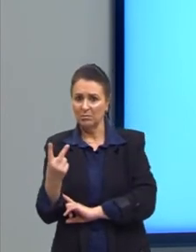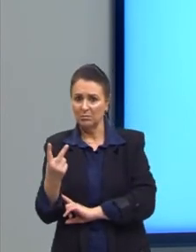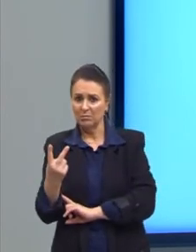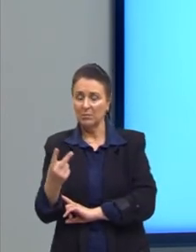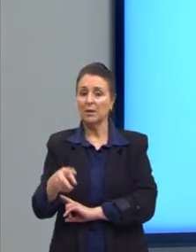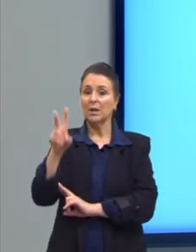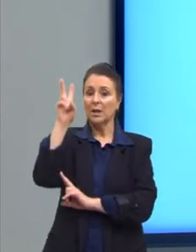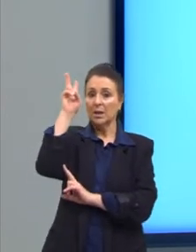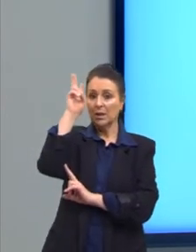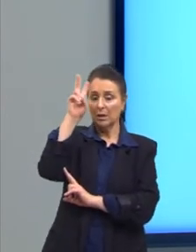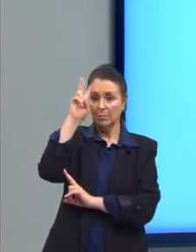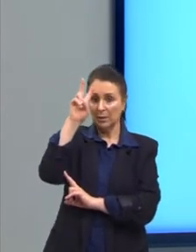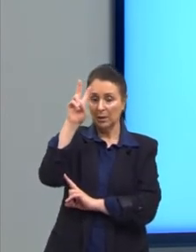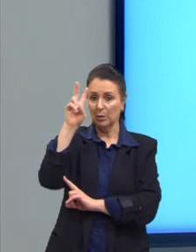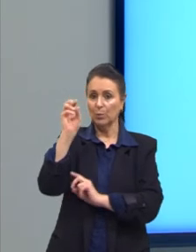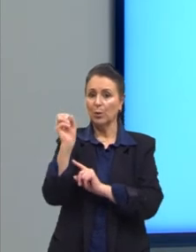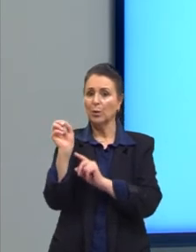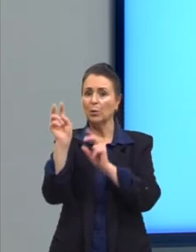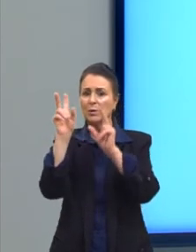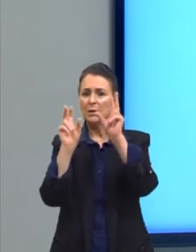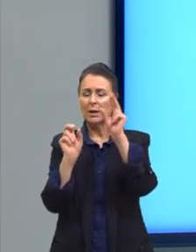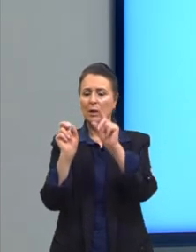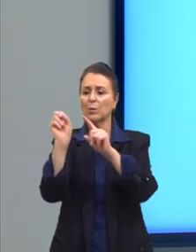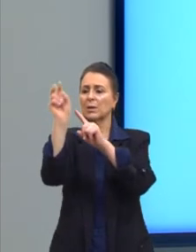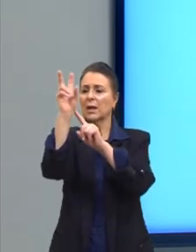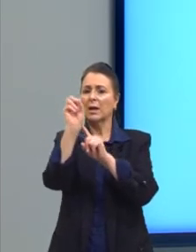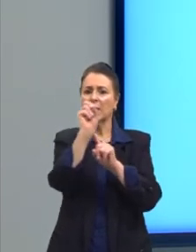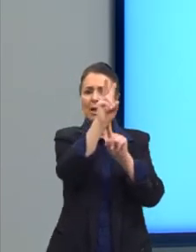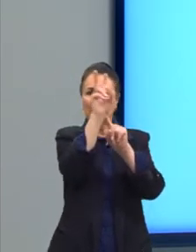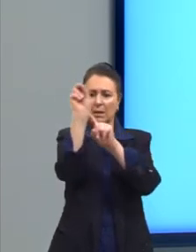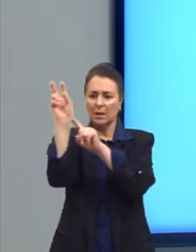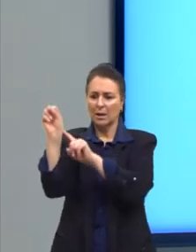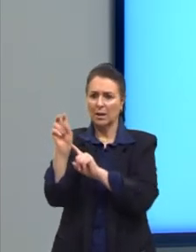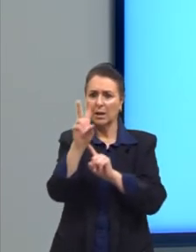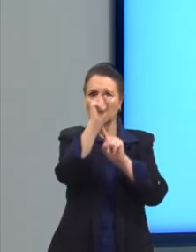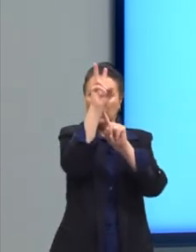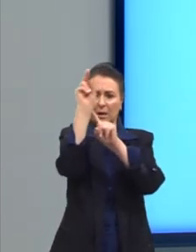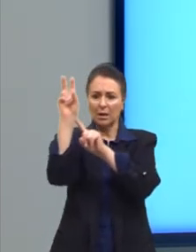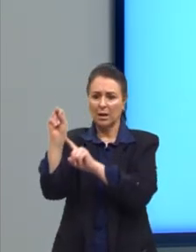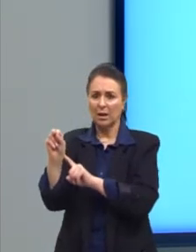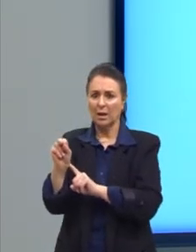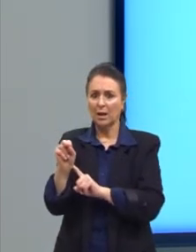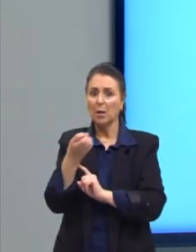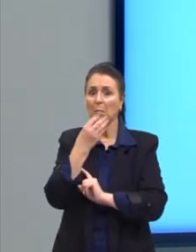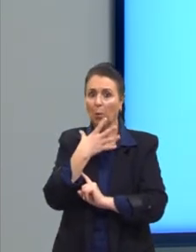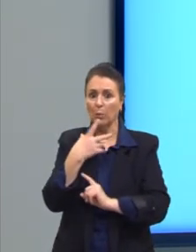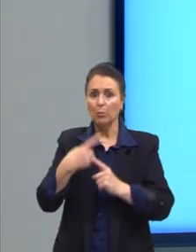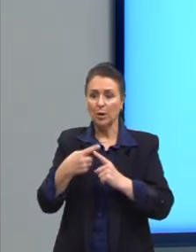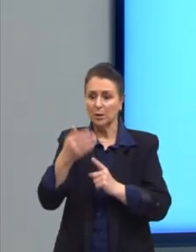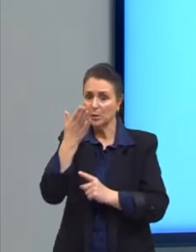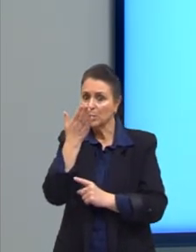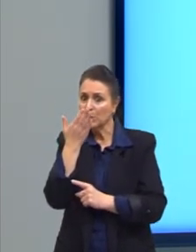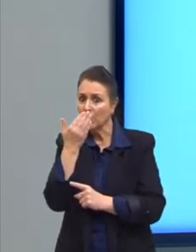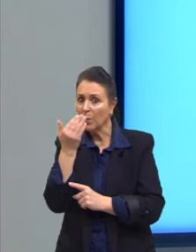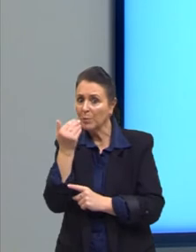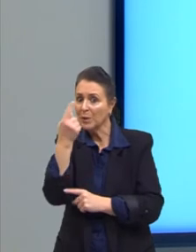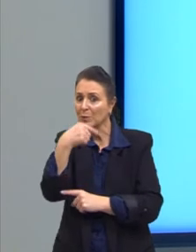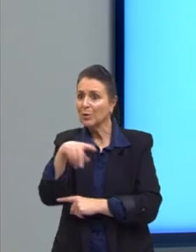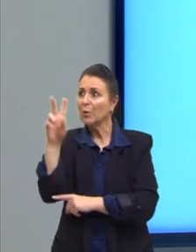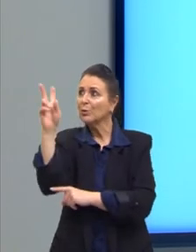Lembrando, né? Que os vagalumes, eles são beneficiados, já que comem os insetos. Lembra que atrai